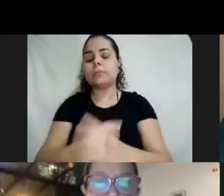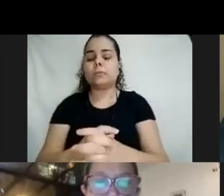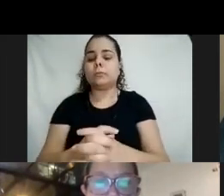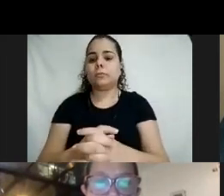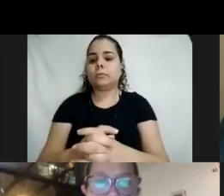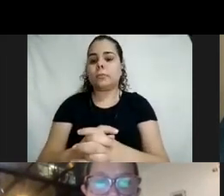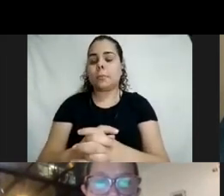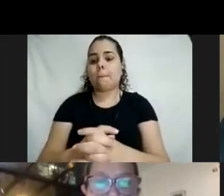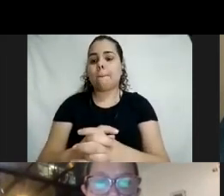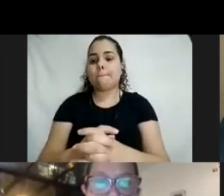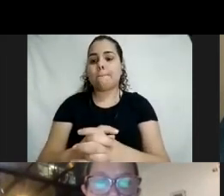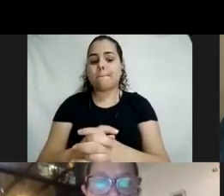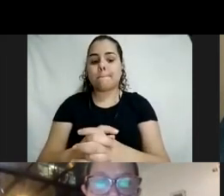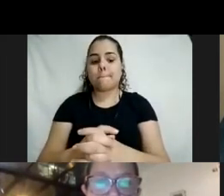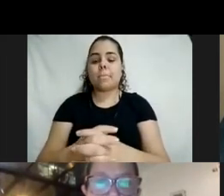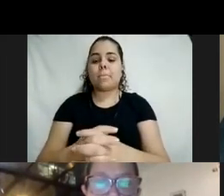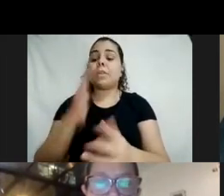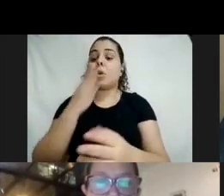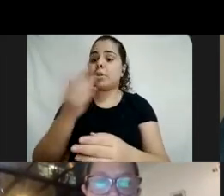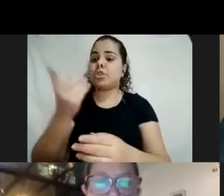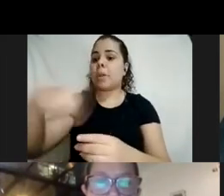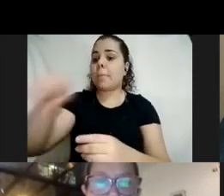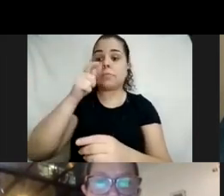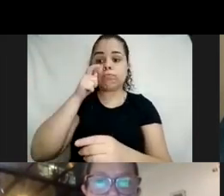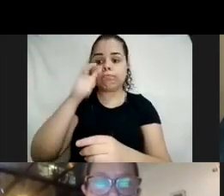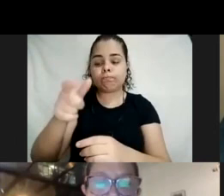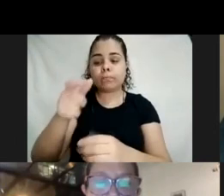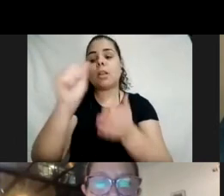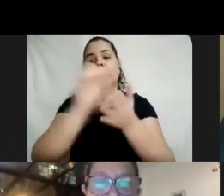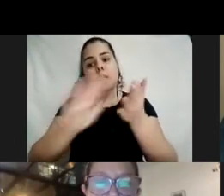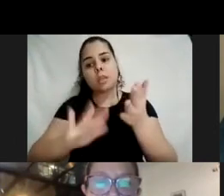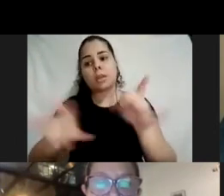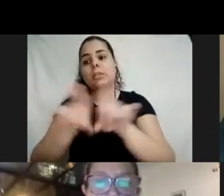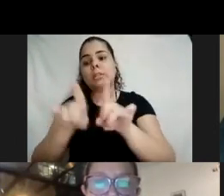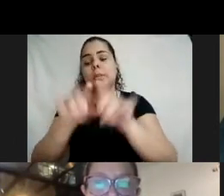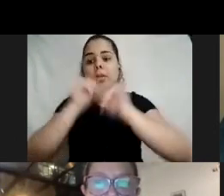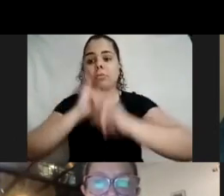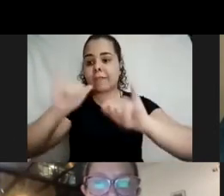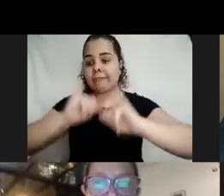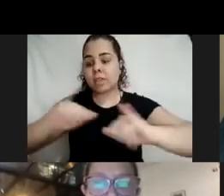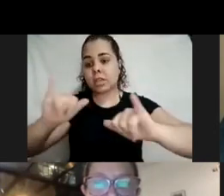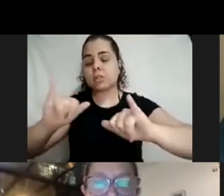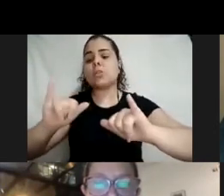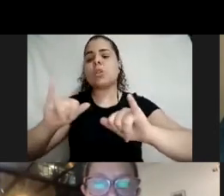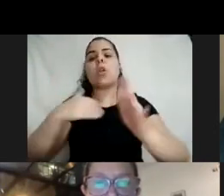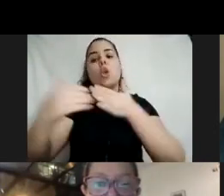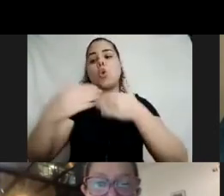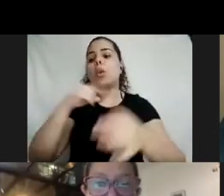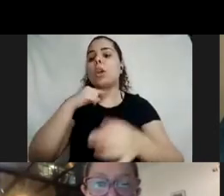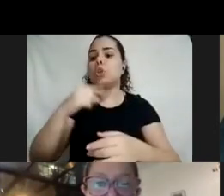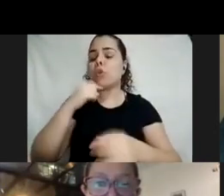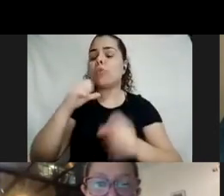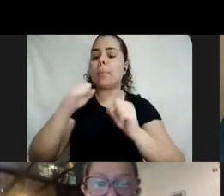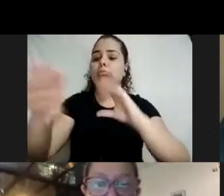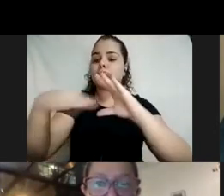então só pedir para todo mundo ficar atento lá aos avisos que vão entrando e qualquer dúvida podem escrever para a gente por lá